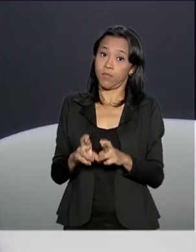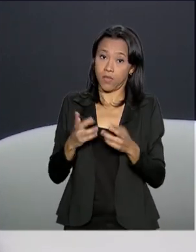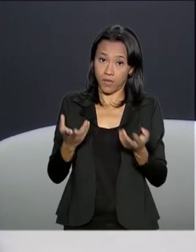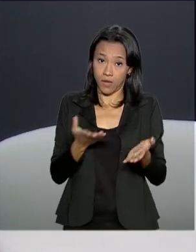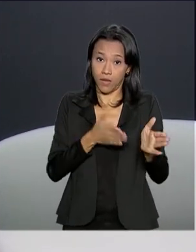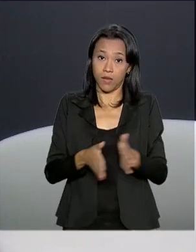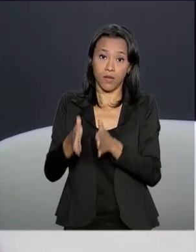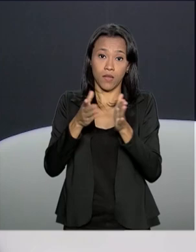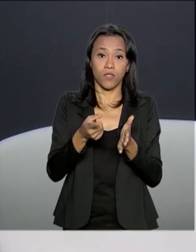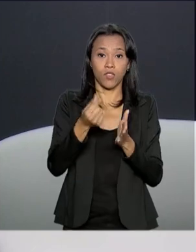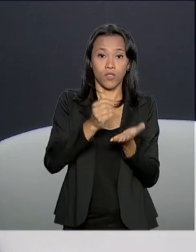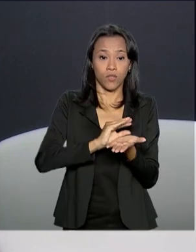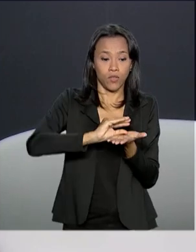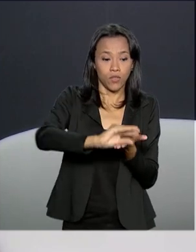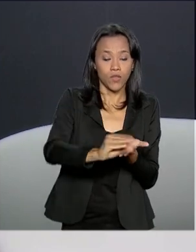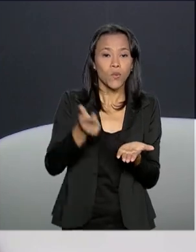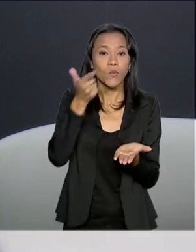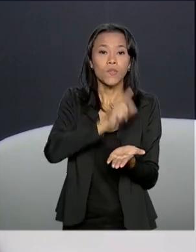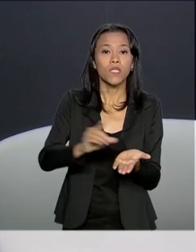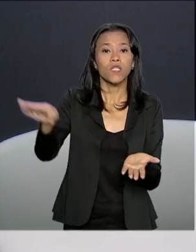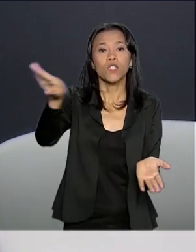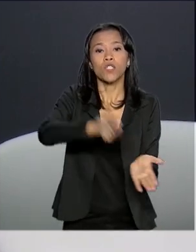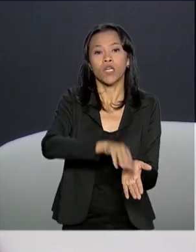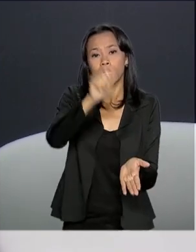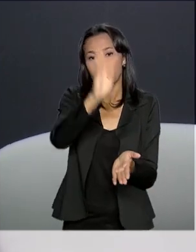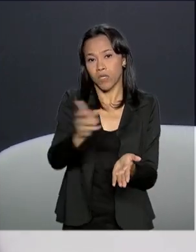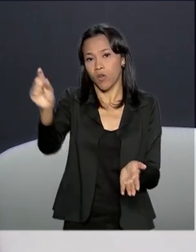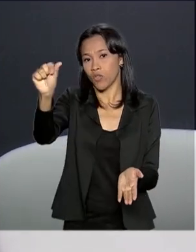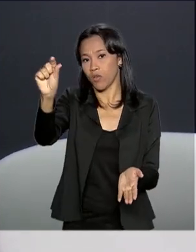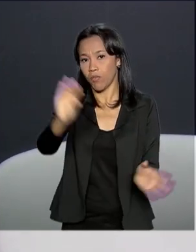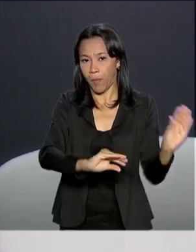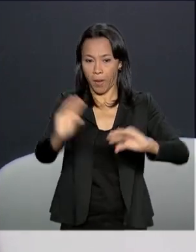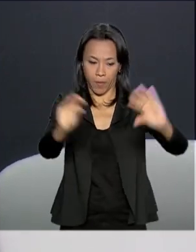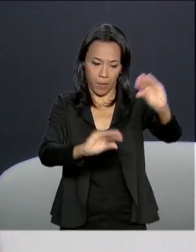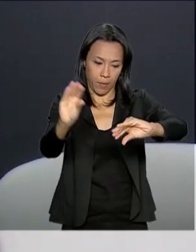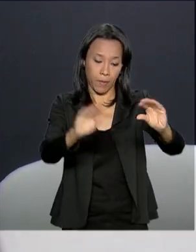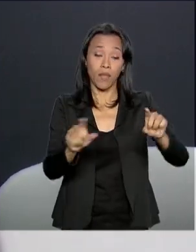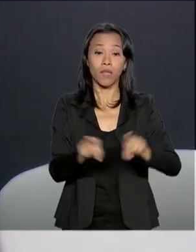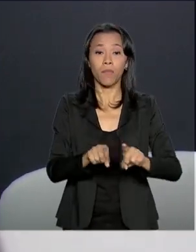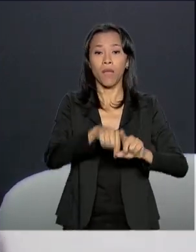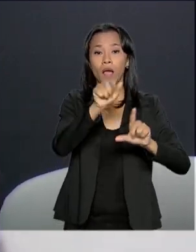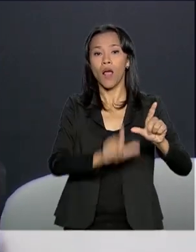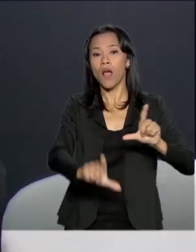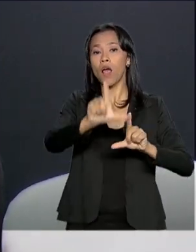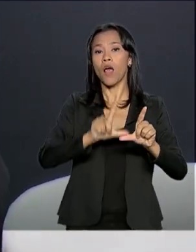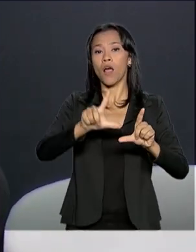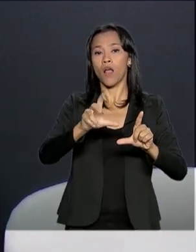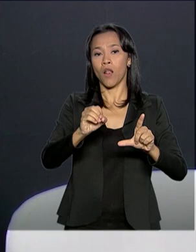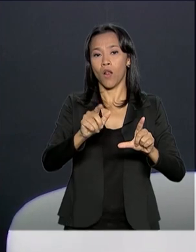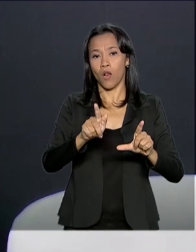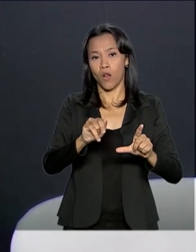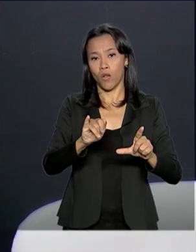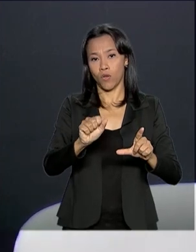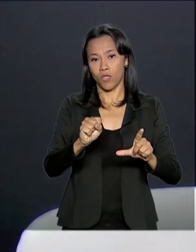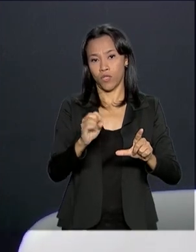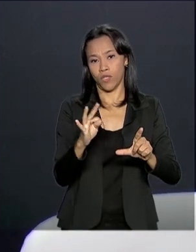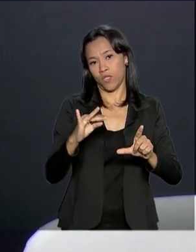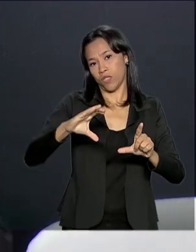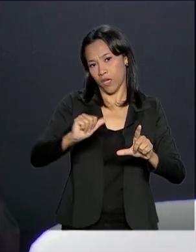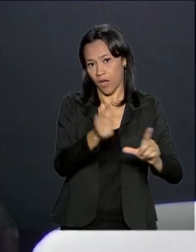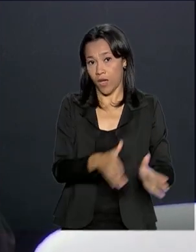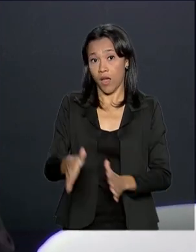investimentos cheguem ao nosso país, que a nossa infraestrutura logística melhore, que a nossa agricultura,